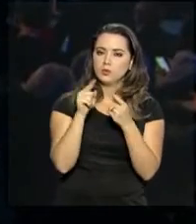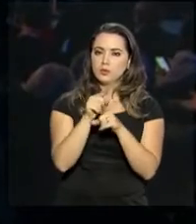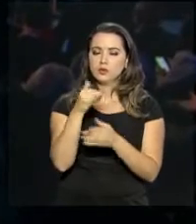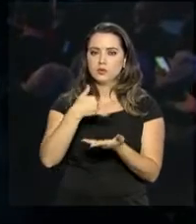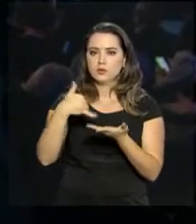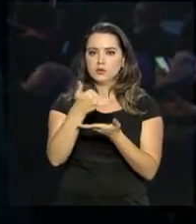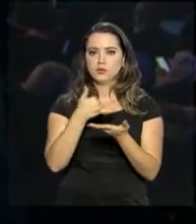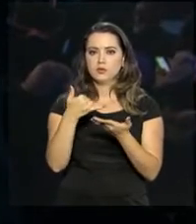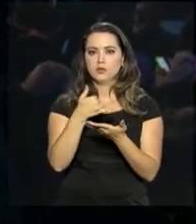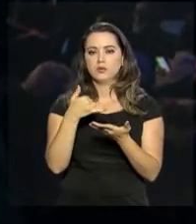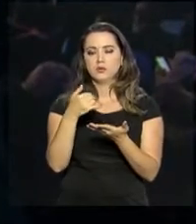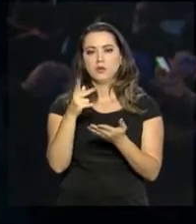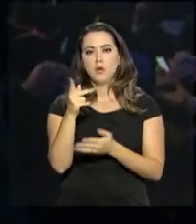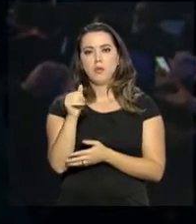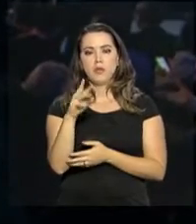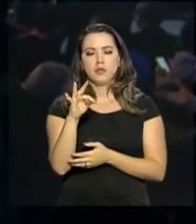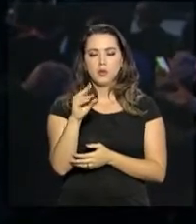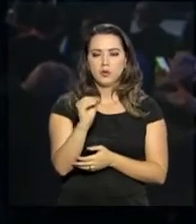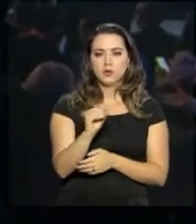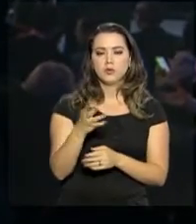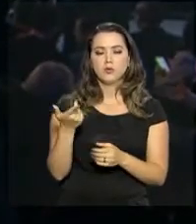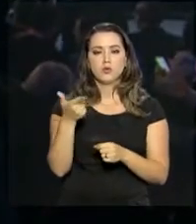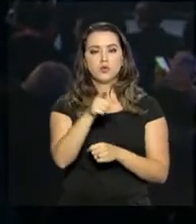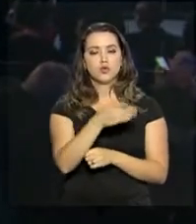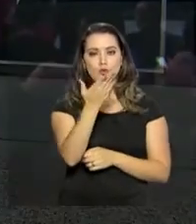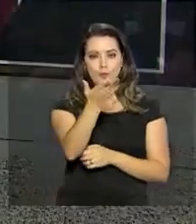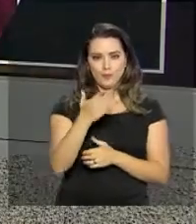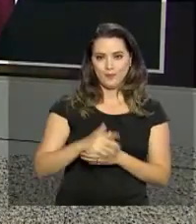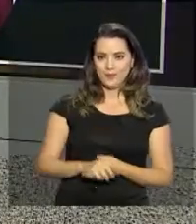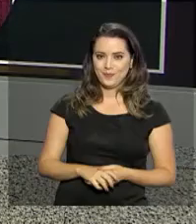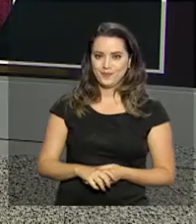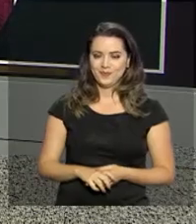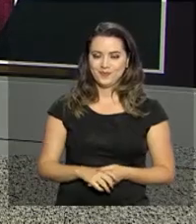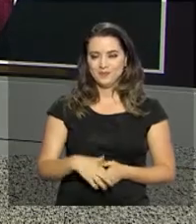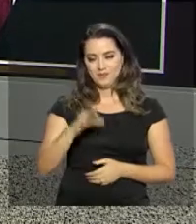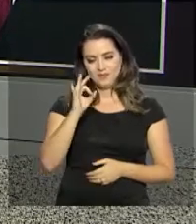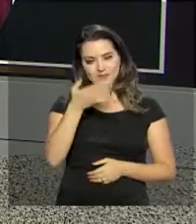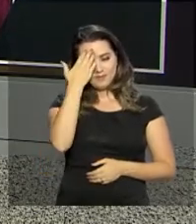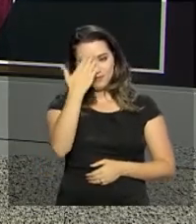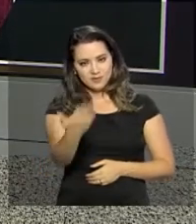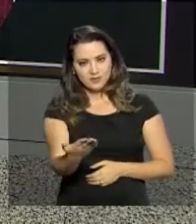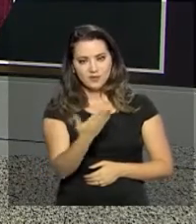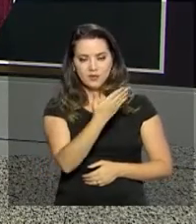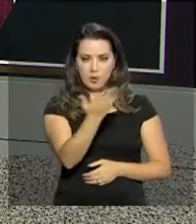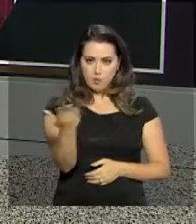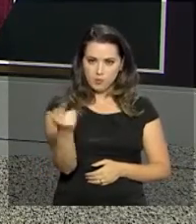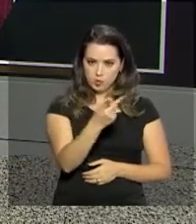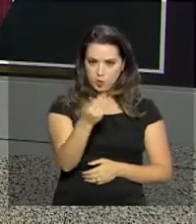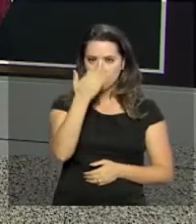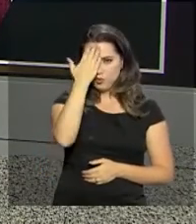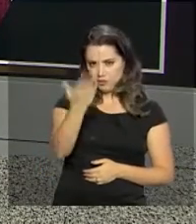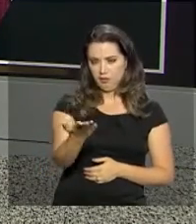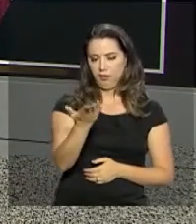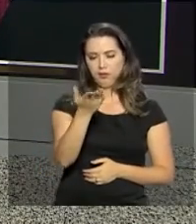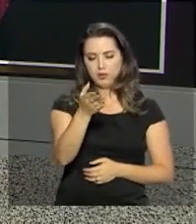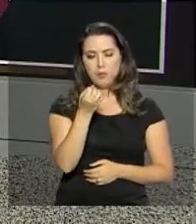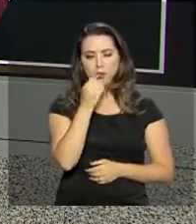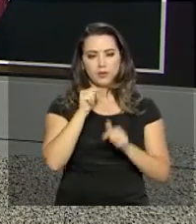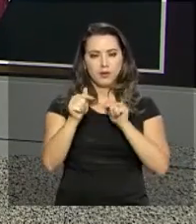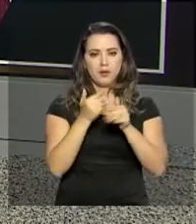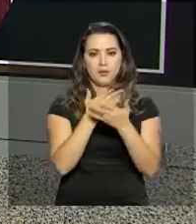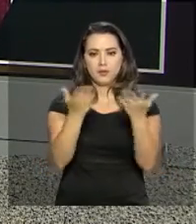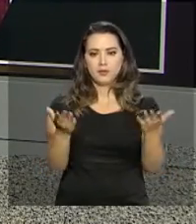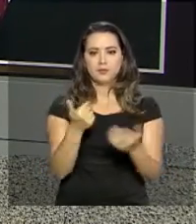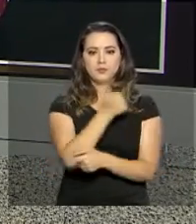Petróleo, Óleo e Gás Natural. Eu volto com você, Alessandra. Obrigada, Ney. Obrigada, Luana. Um bom trabalho para vocês dois